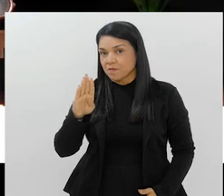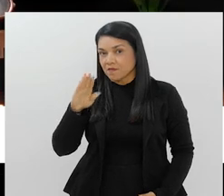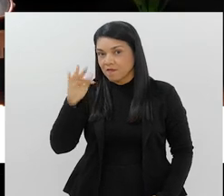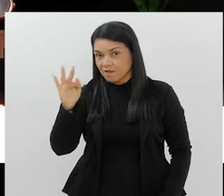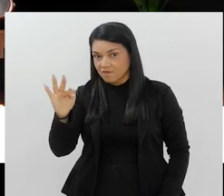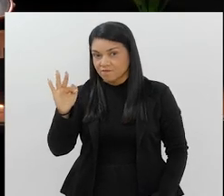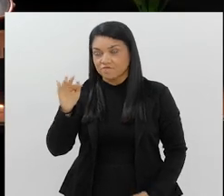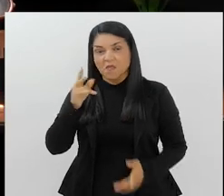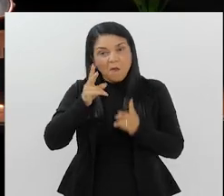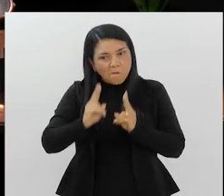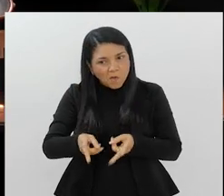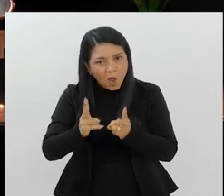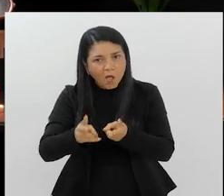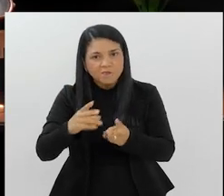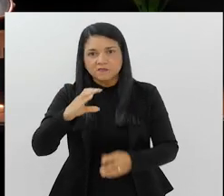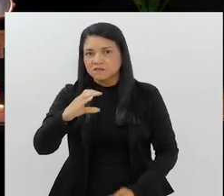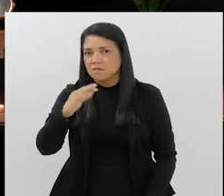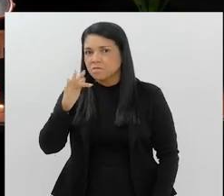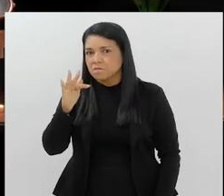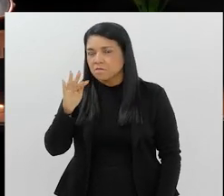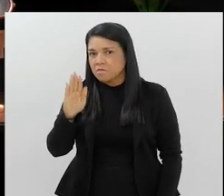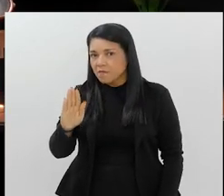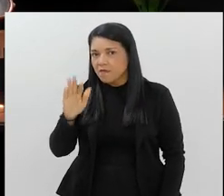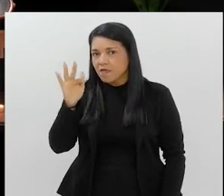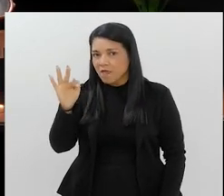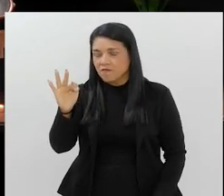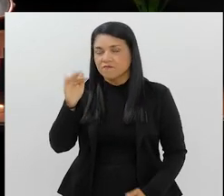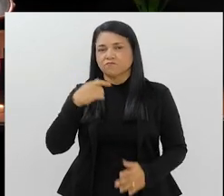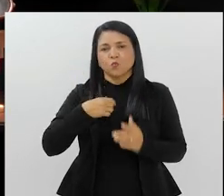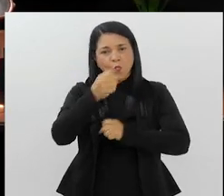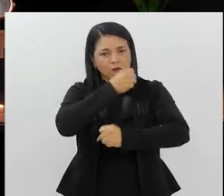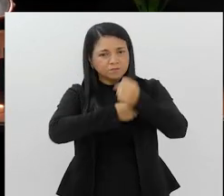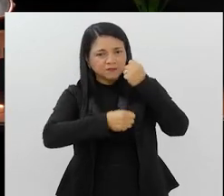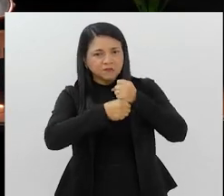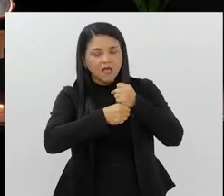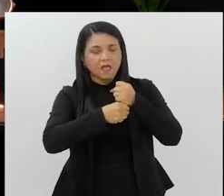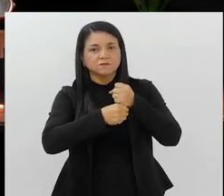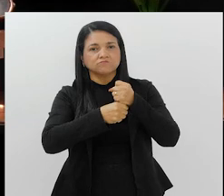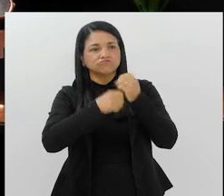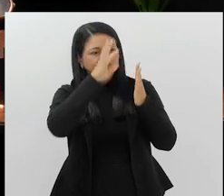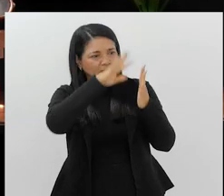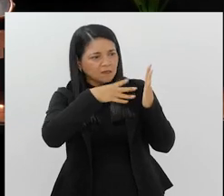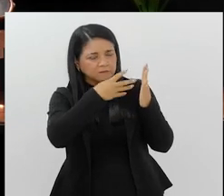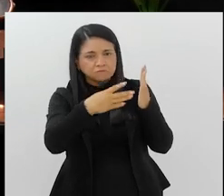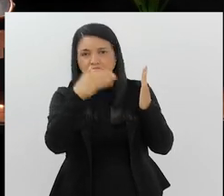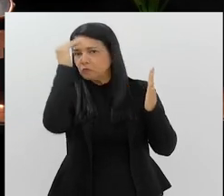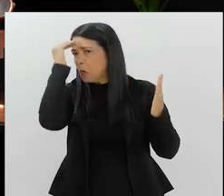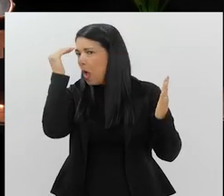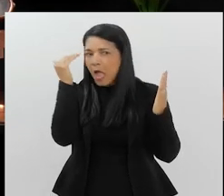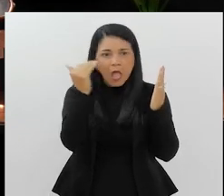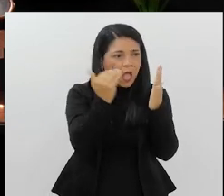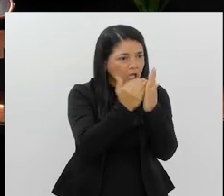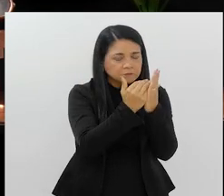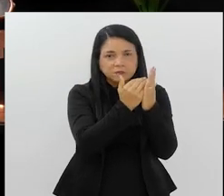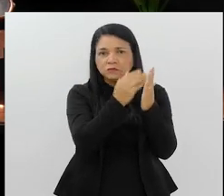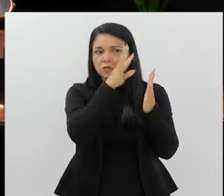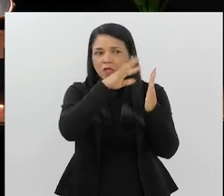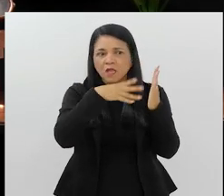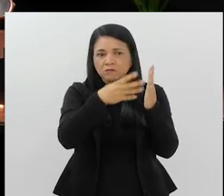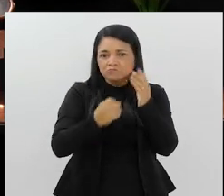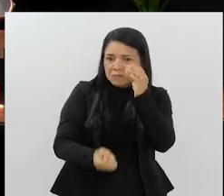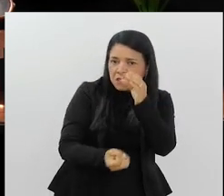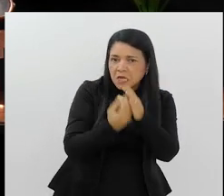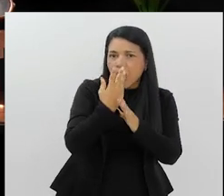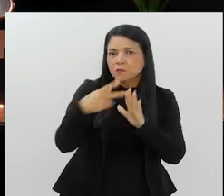própria entidade que divulgou o calendário no fim do ano passado para 2024 anda desrespeitando o próprio calendário